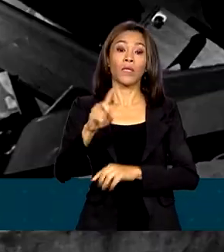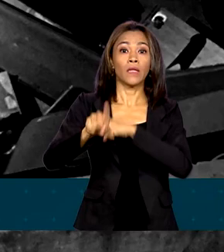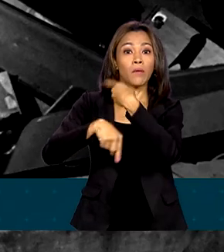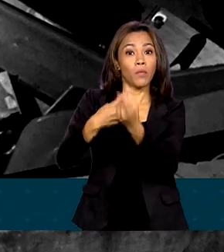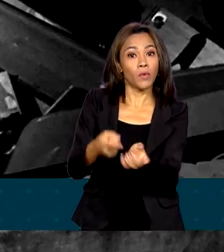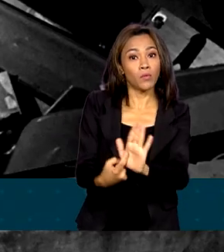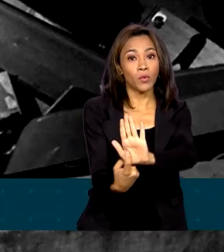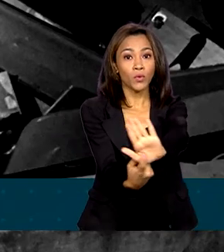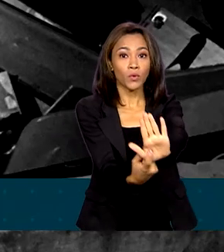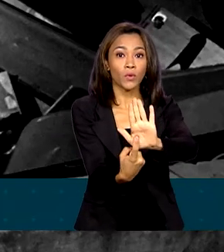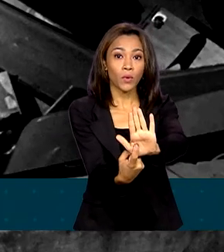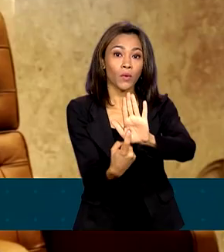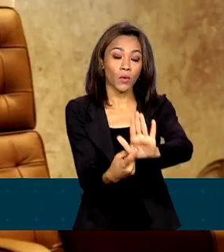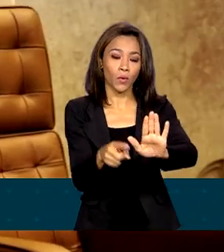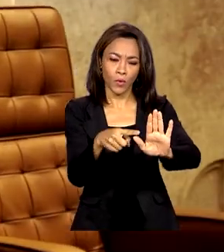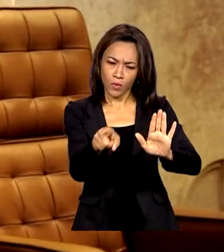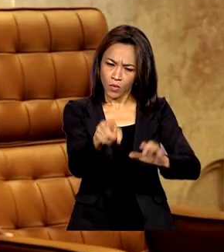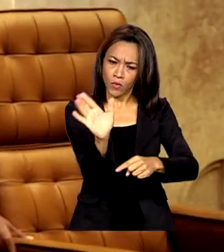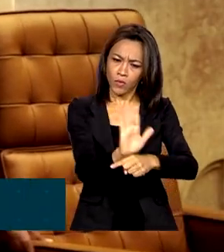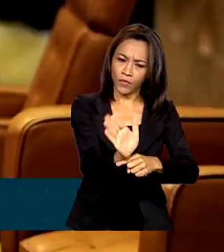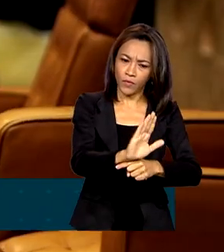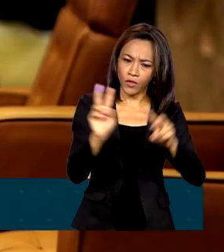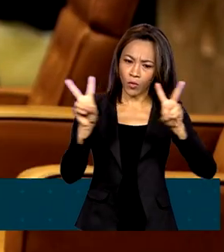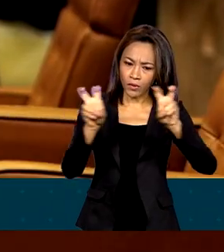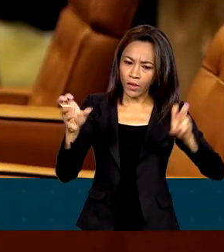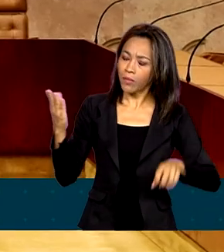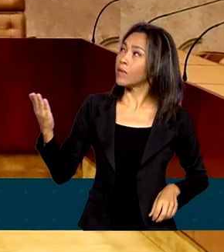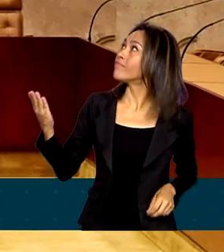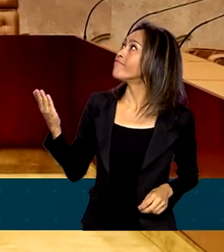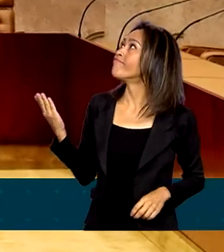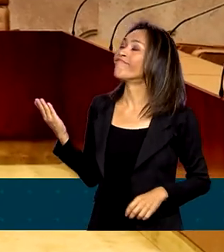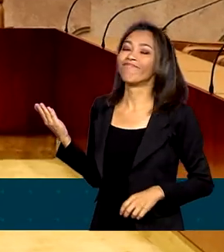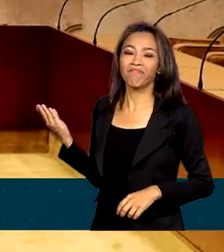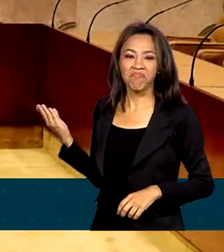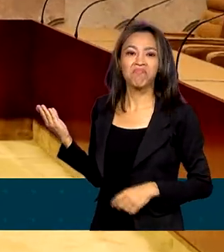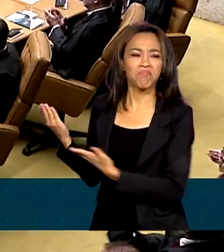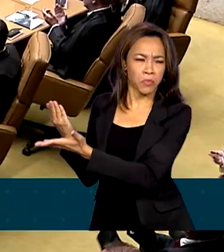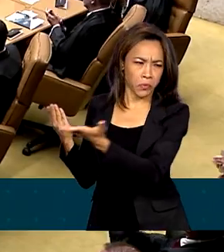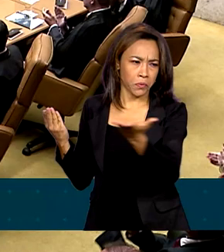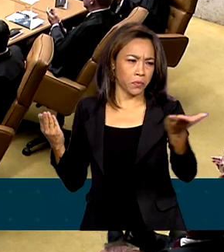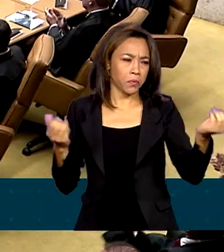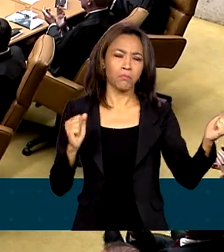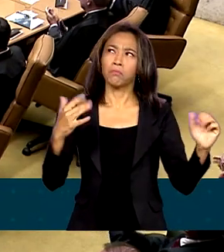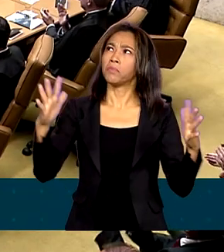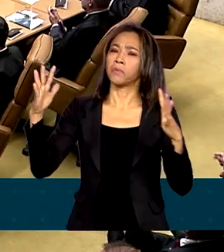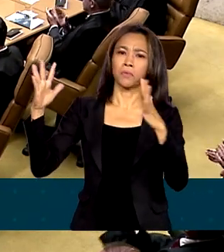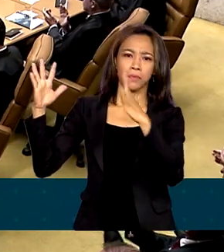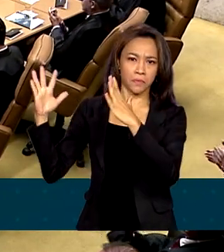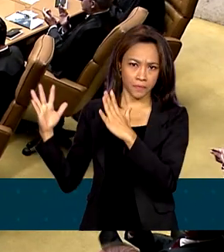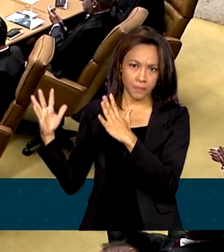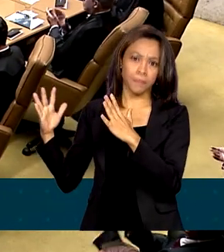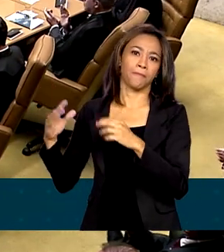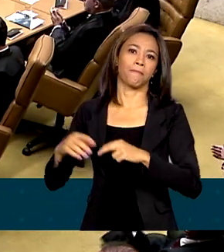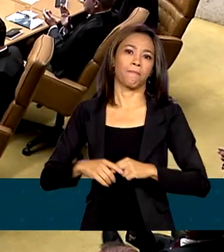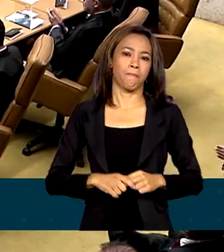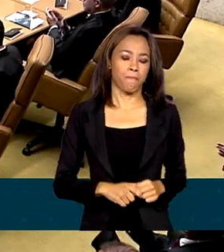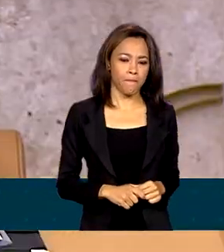o vídeo Democracia Inabalada, que foi longamente aplaudido pelas autoridades presentes.